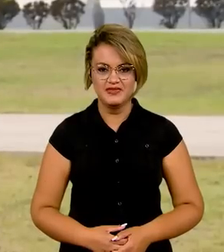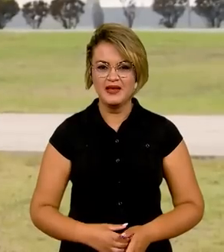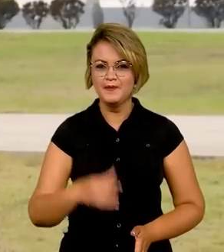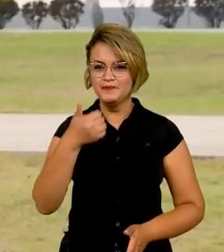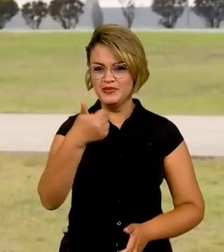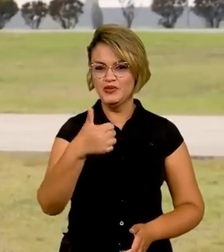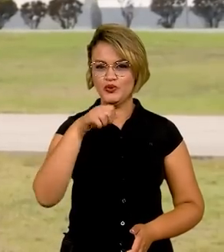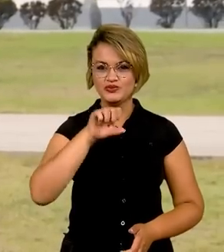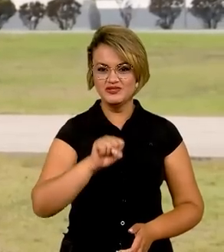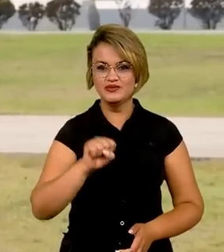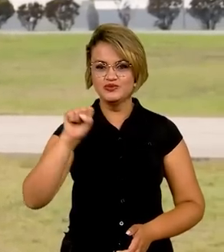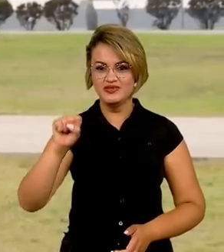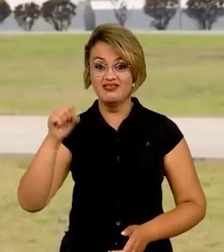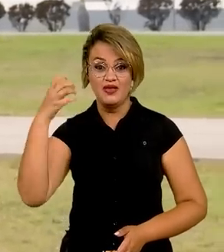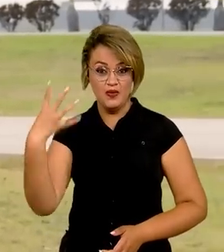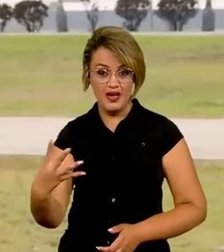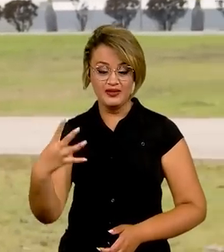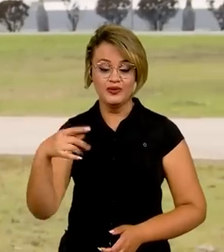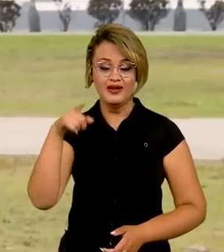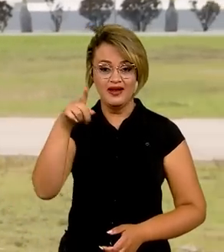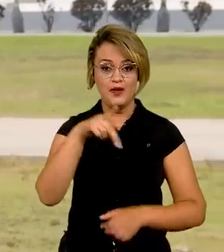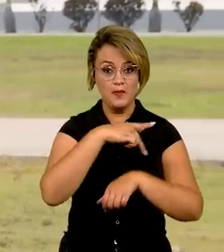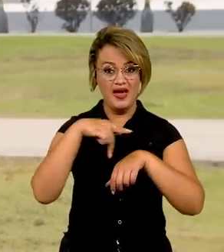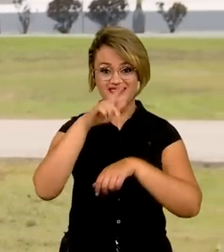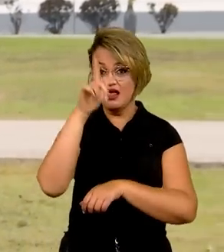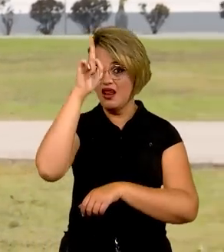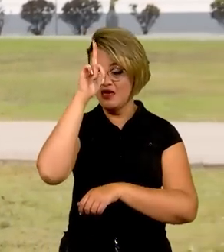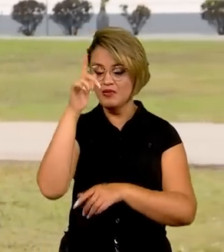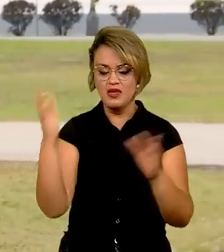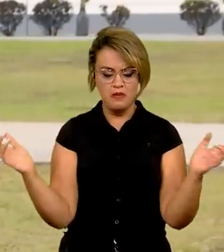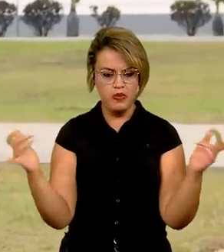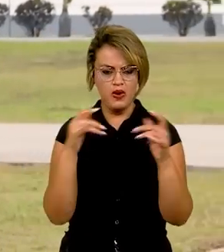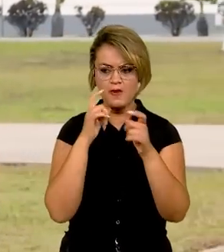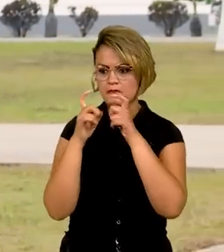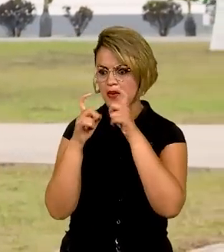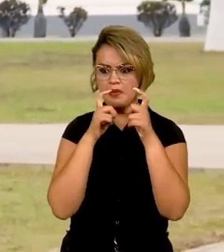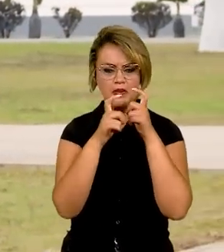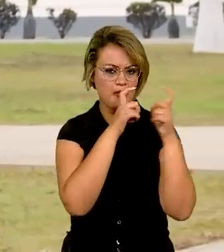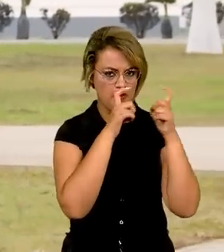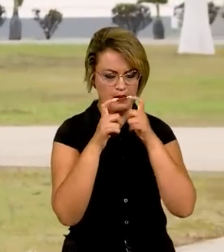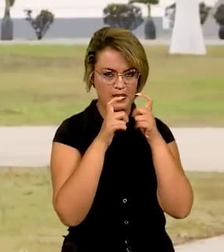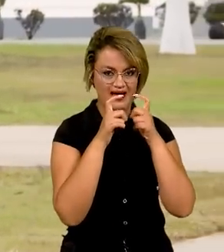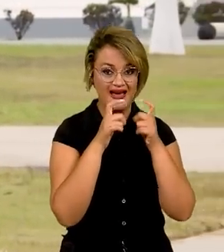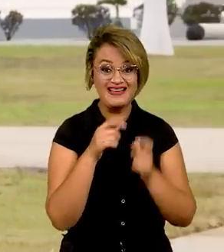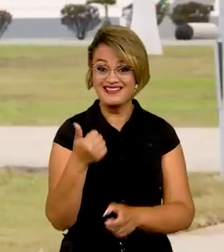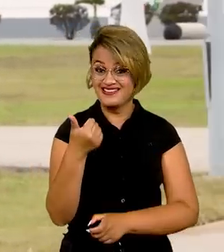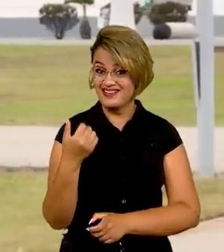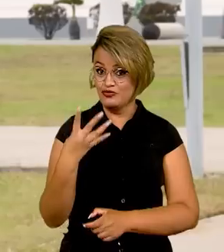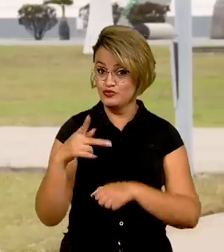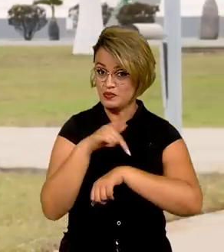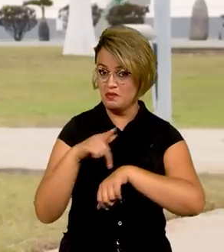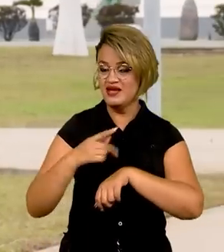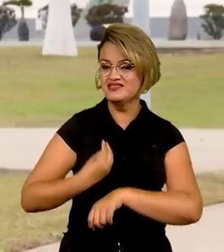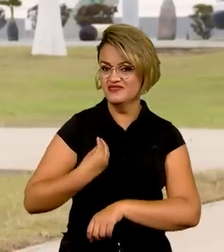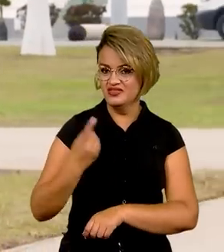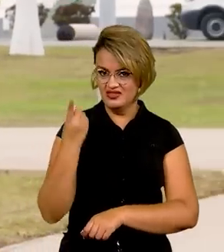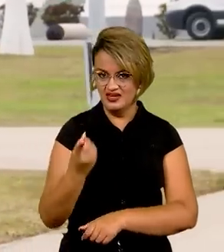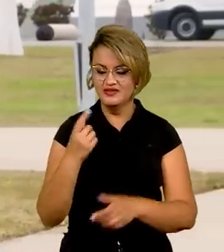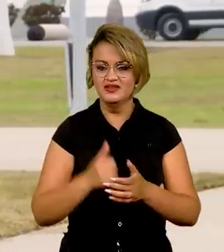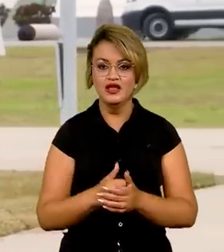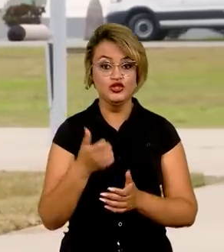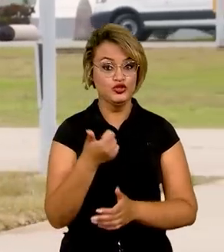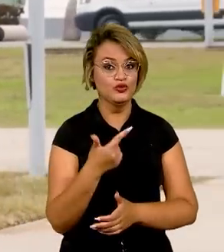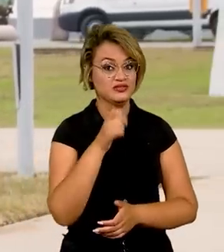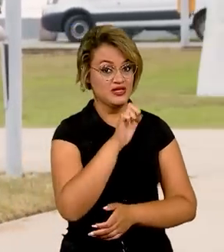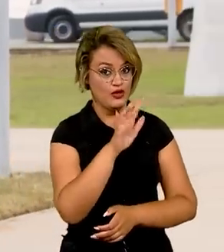Em 1884, em Berlim, na Alemanha, foi feita uma conferência, onde 14 países participaram, 12